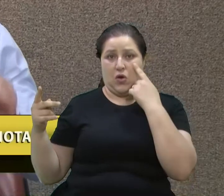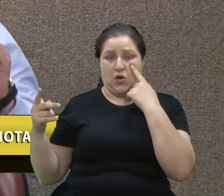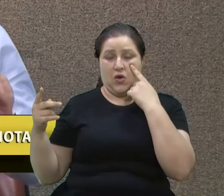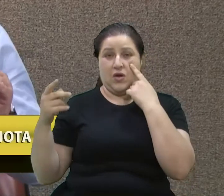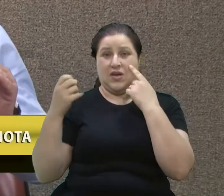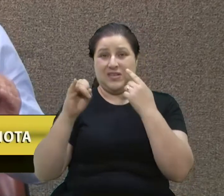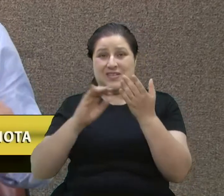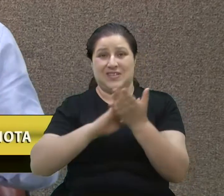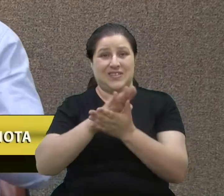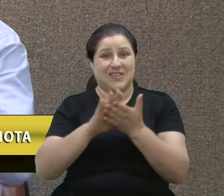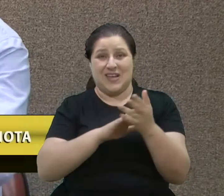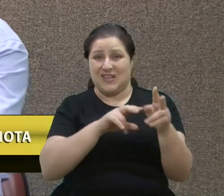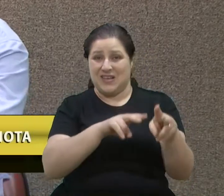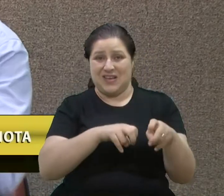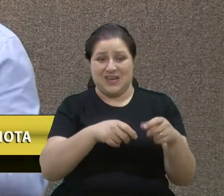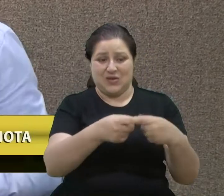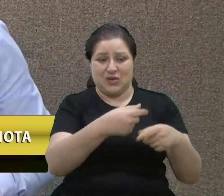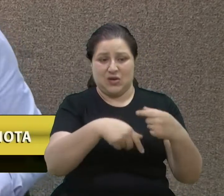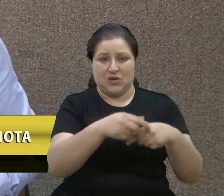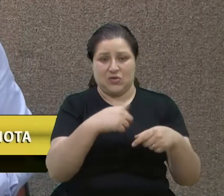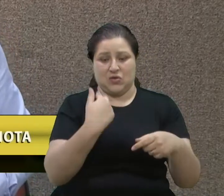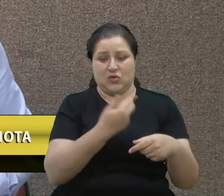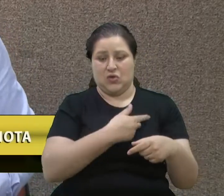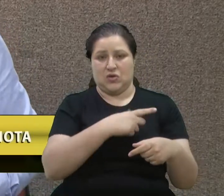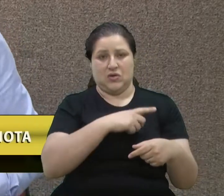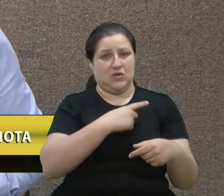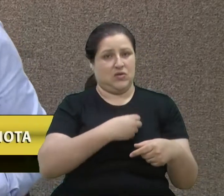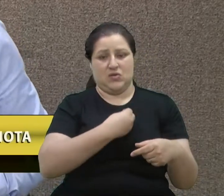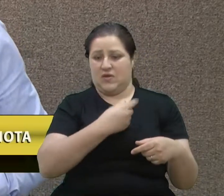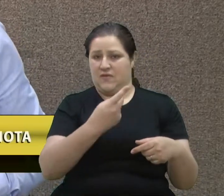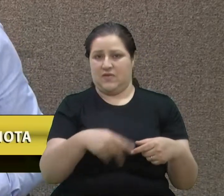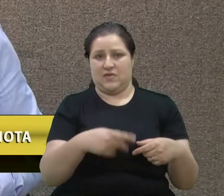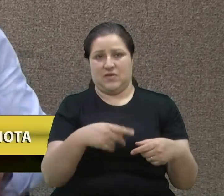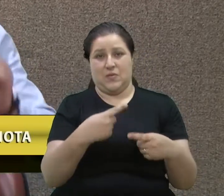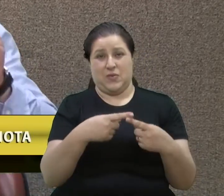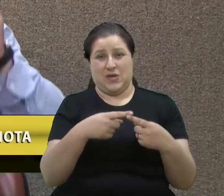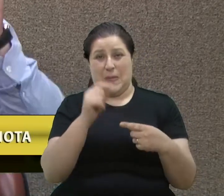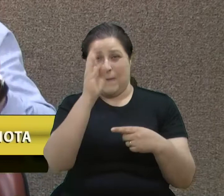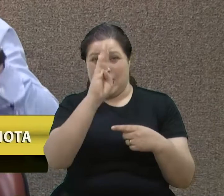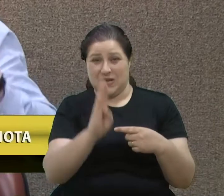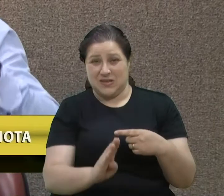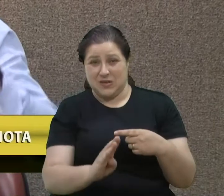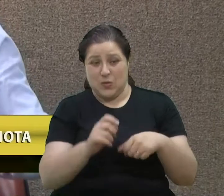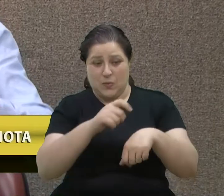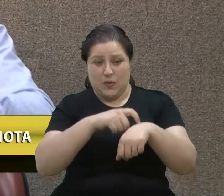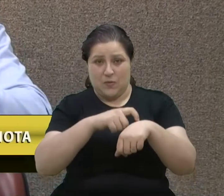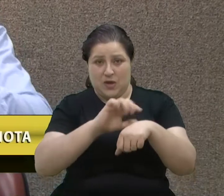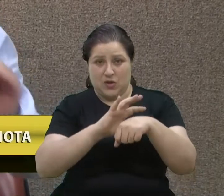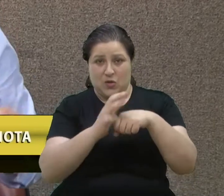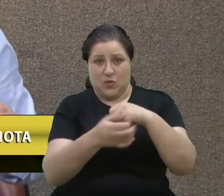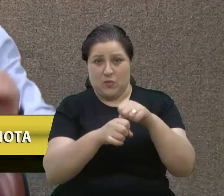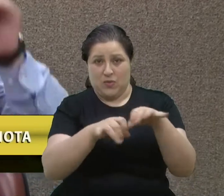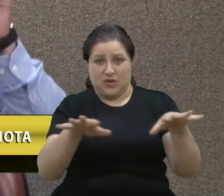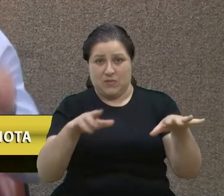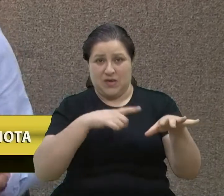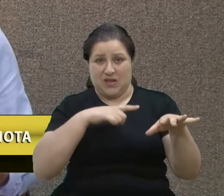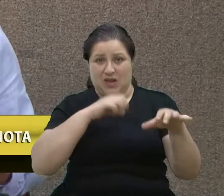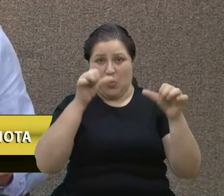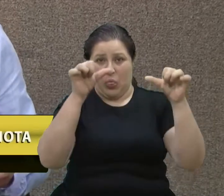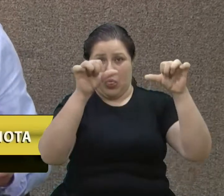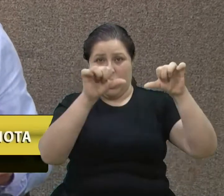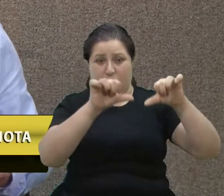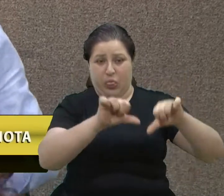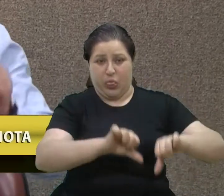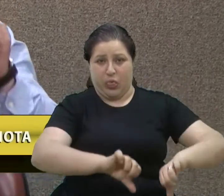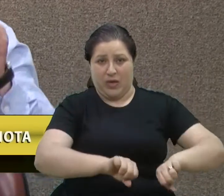nós hoje talvez não estaríamos nem aqui, porque o Brasil durante a pandemia estaria completamente afundado e falido.